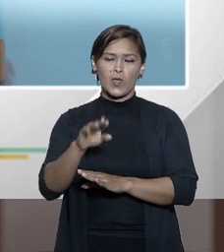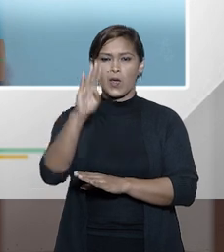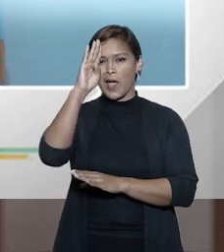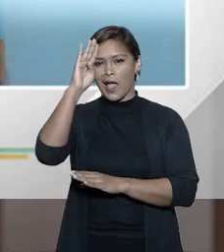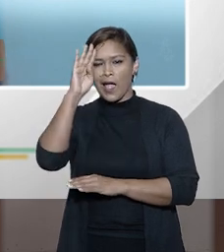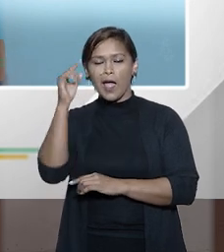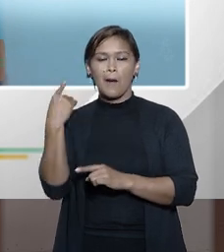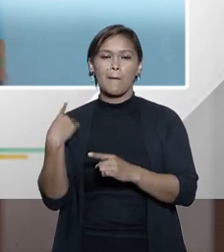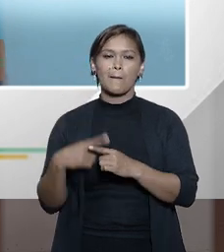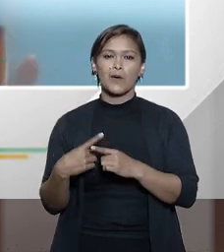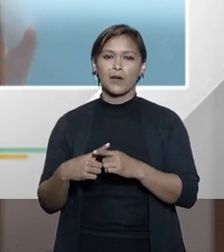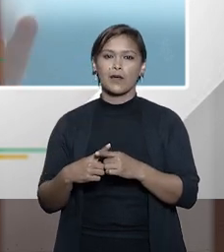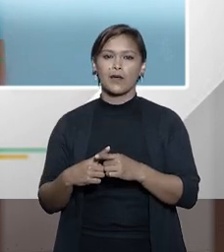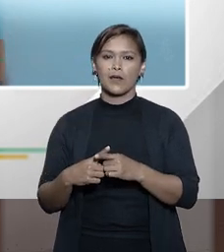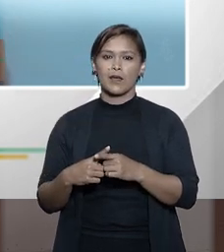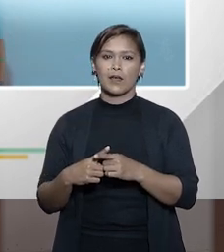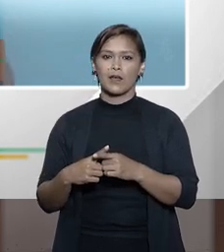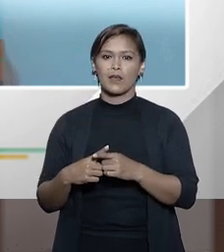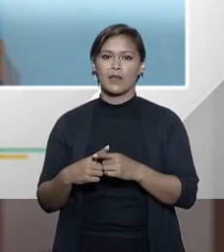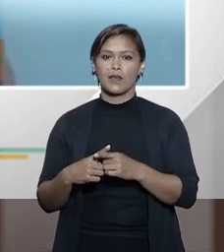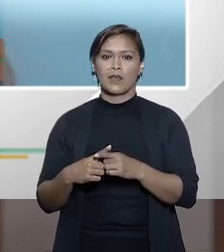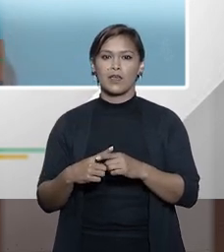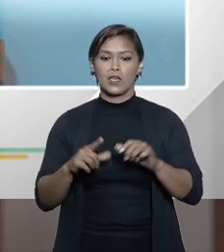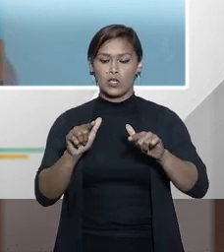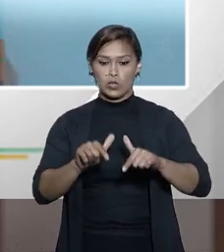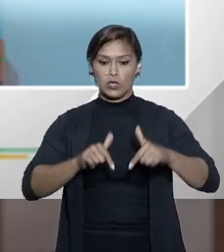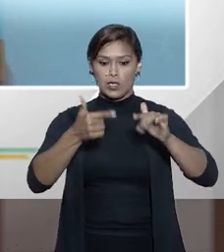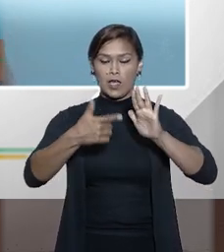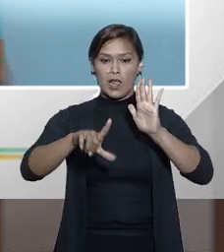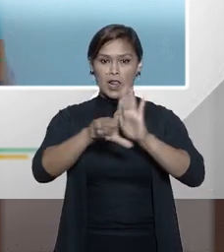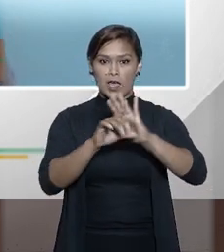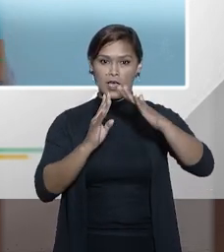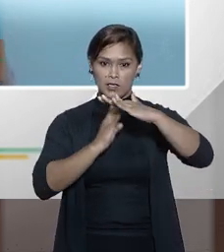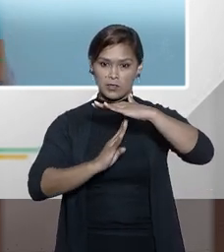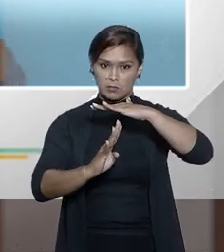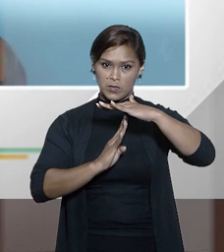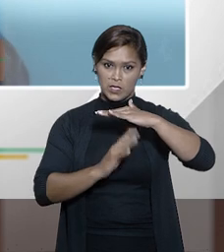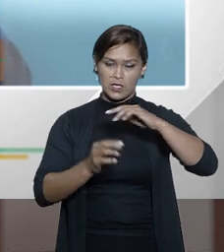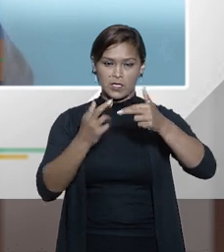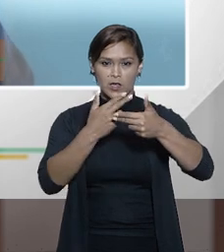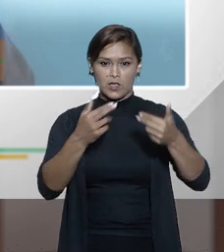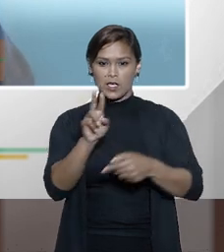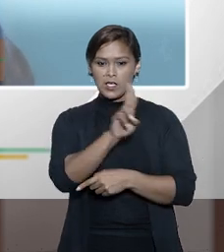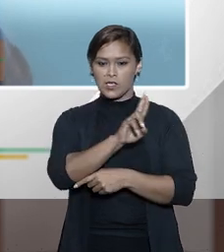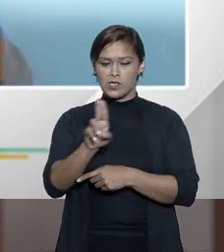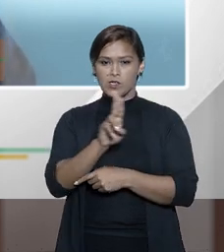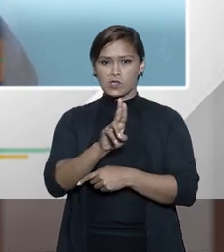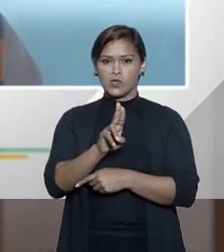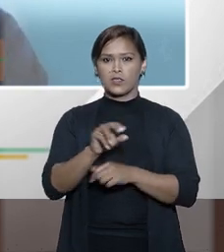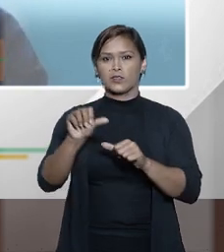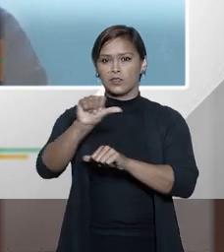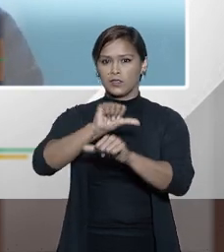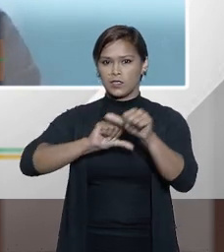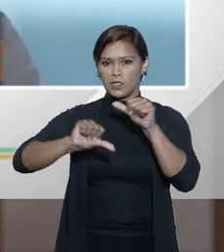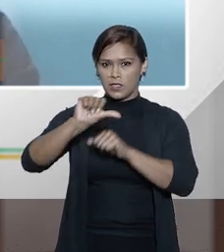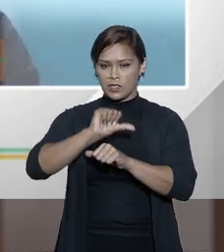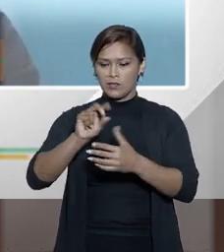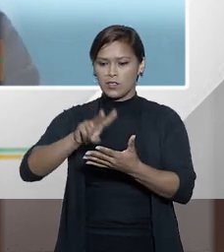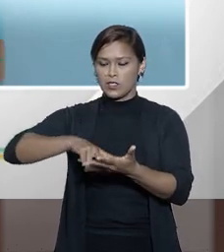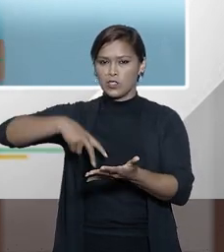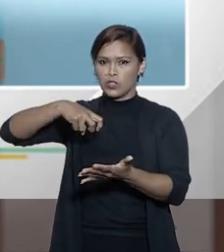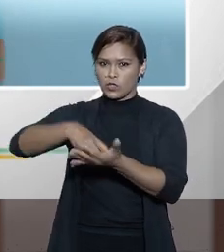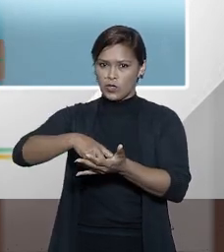acadêmica porque no diploma na lei de migração existem esses dois termos a transferência de